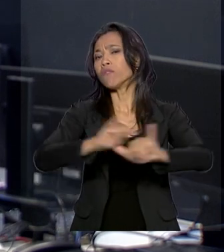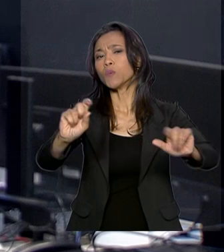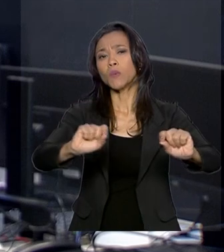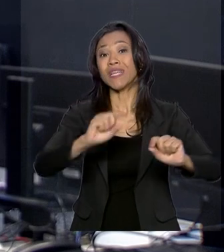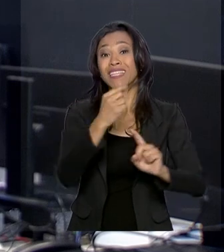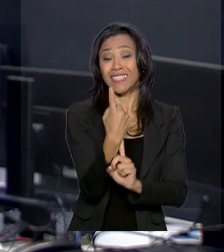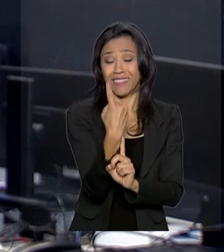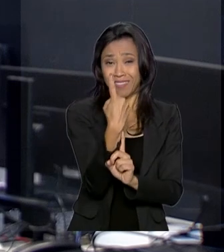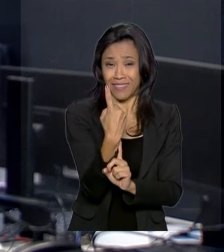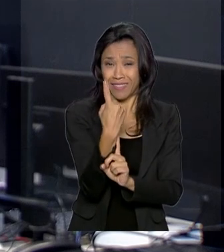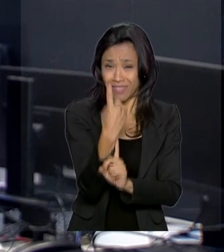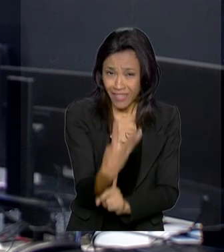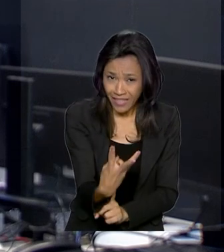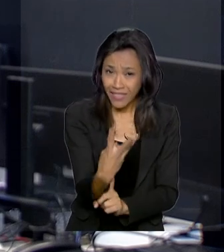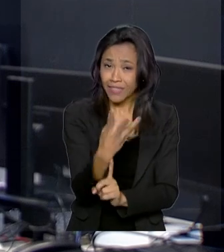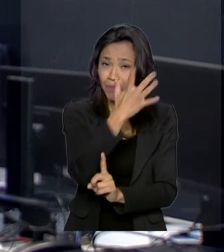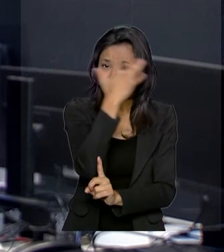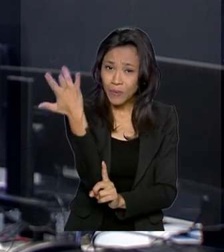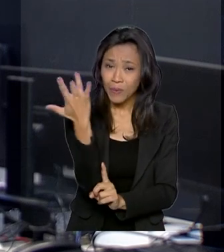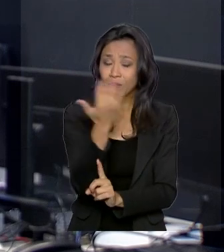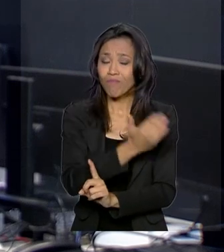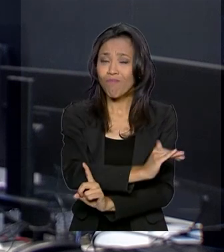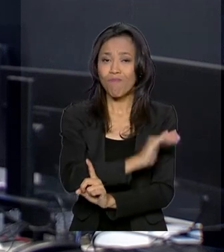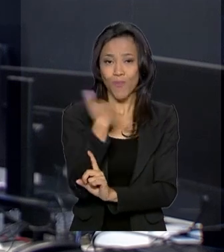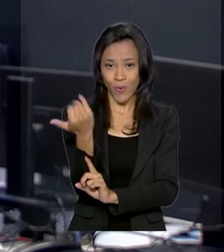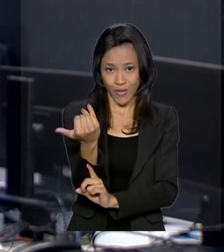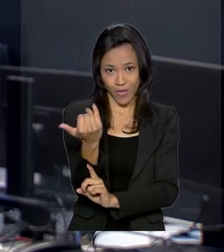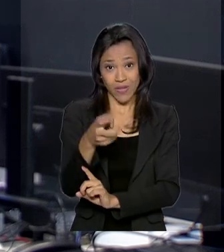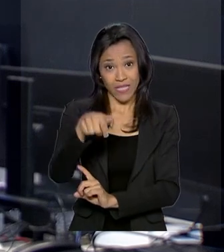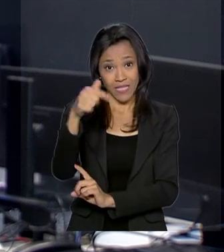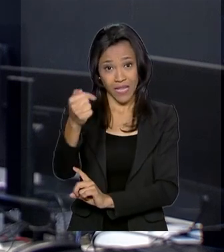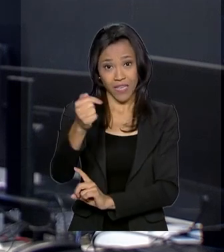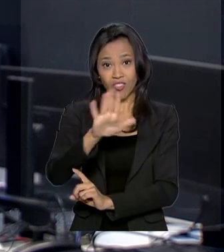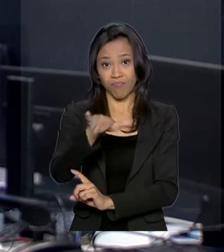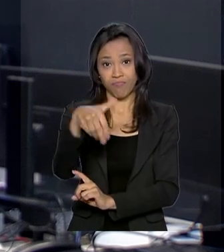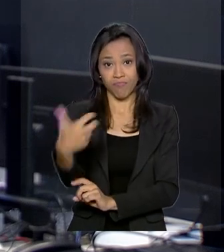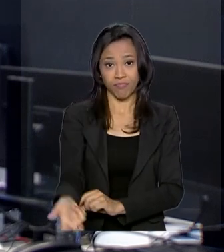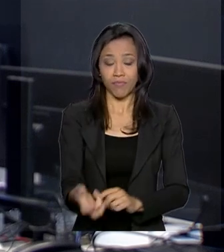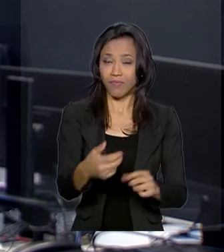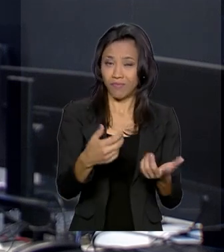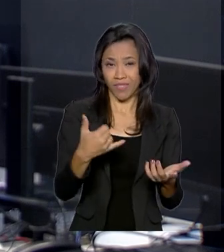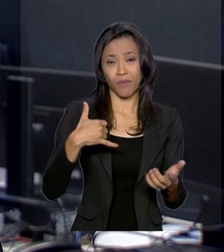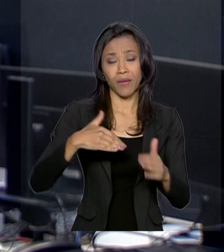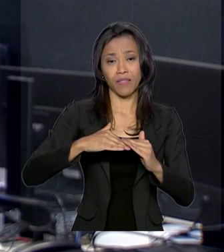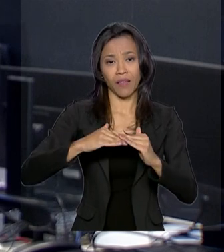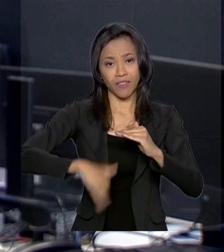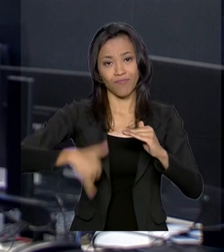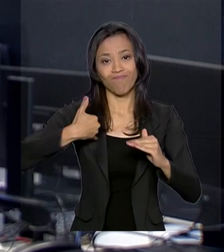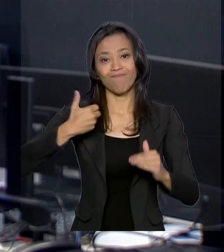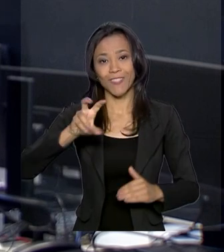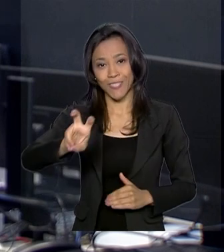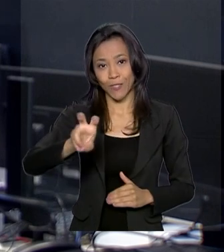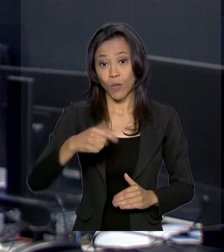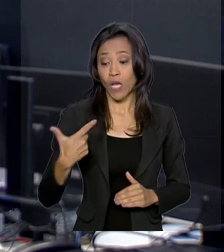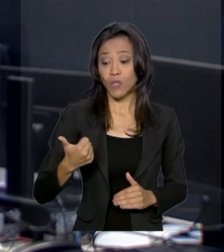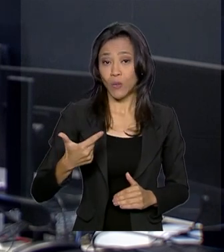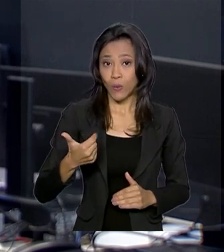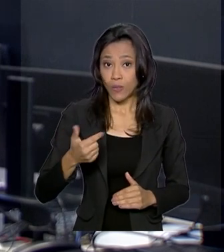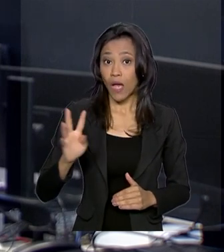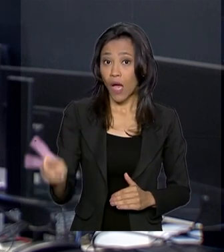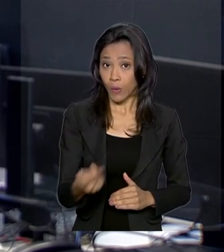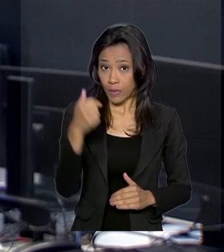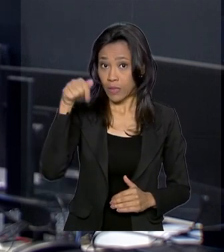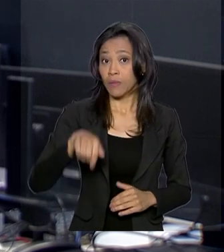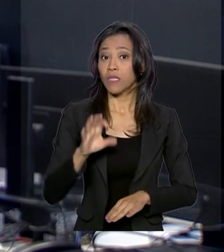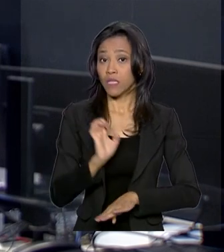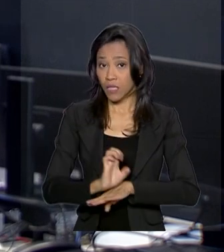morreram pela doença no Brasil, sendo 7 óbitos em menores de 5 anos de idade. 12 das mortes aconteceram aqui em